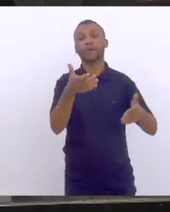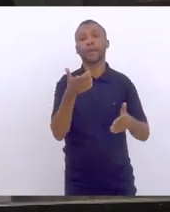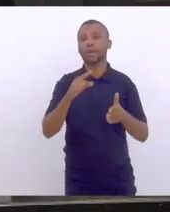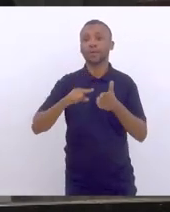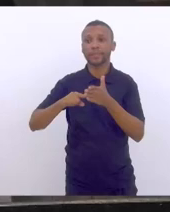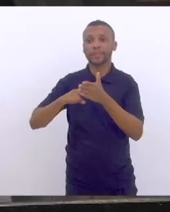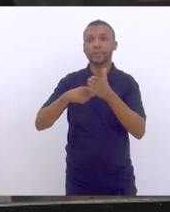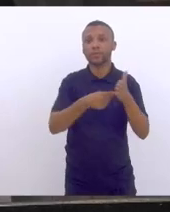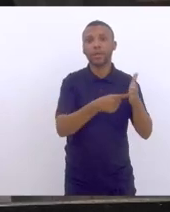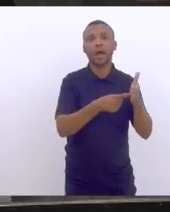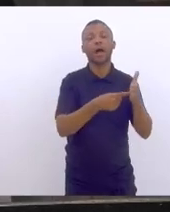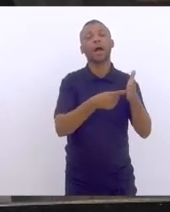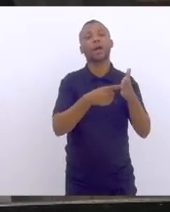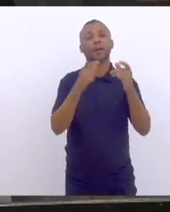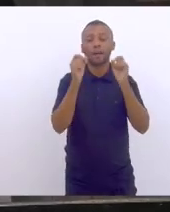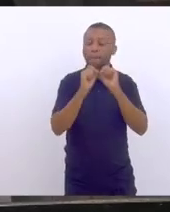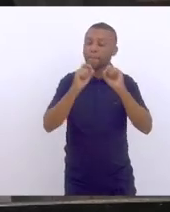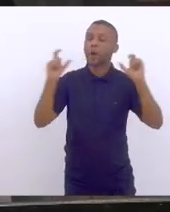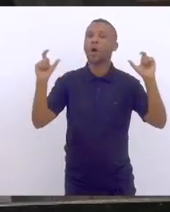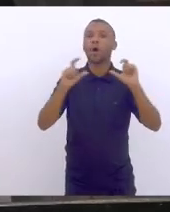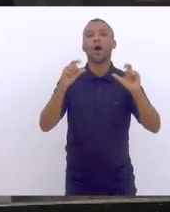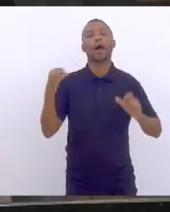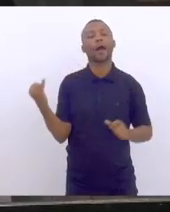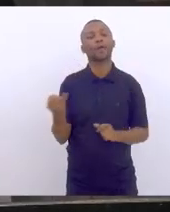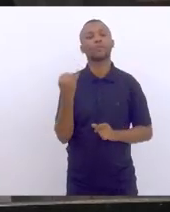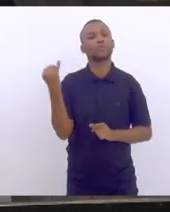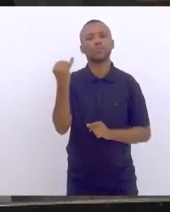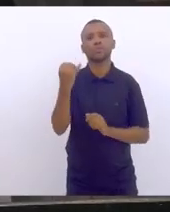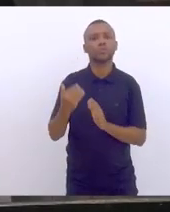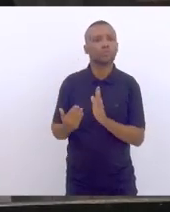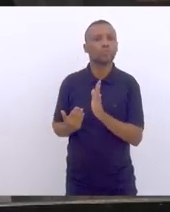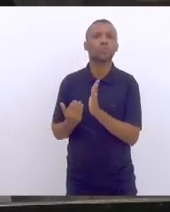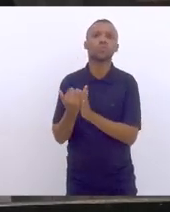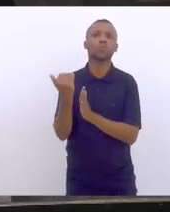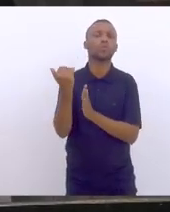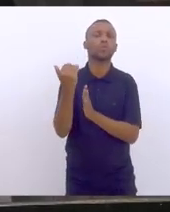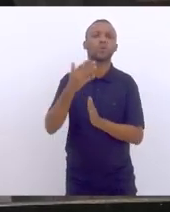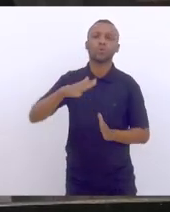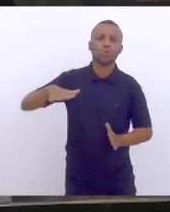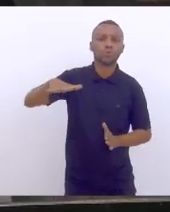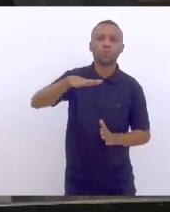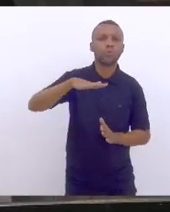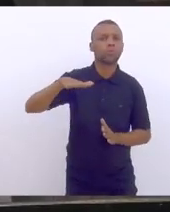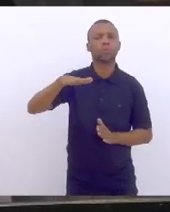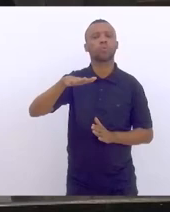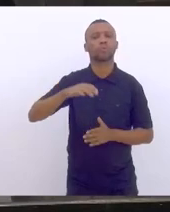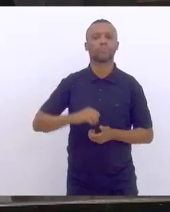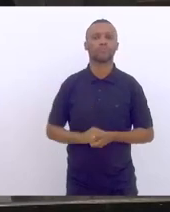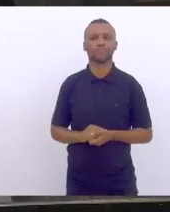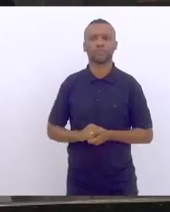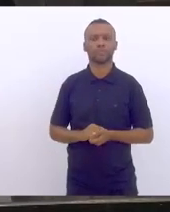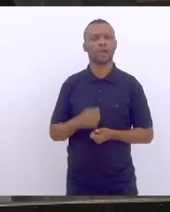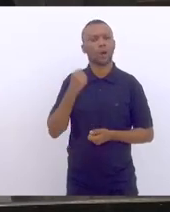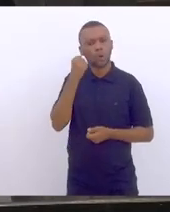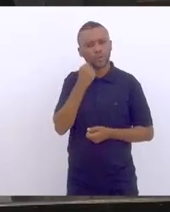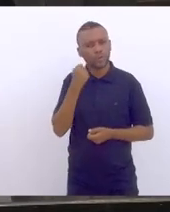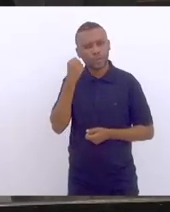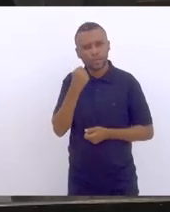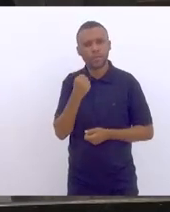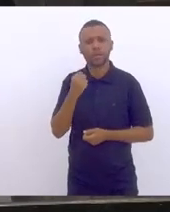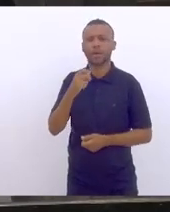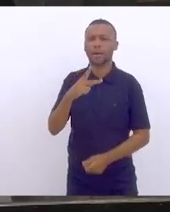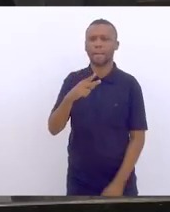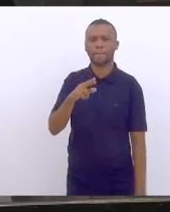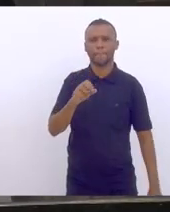quero chamar a atenção para a importante iniciativa do senador pelo Rio Grande do Norte, o senador Jean-Paul Prats,